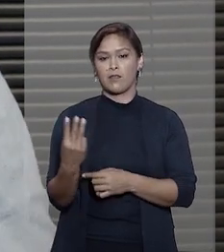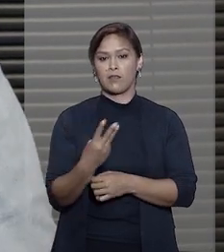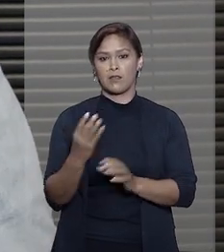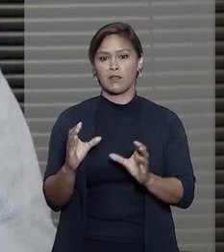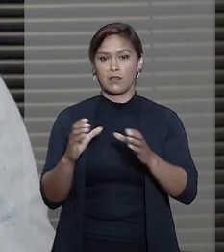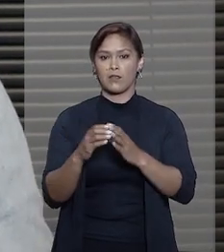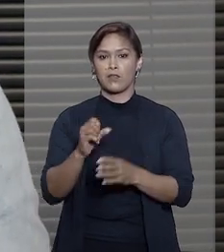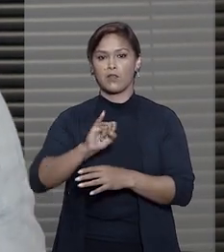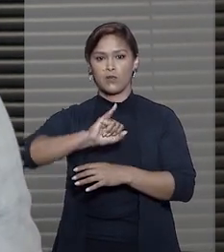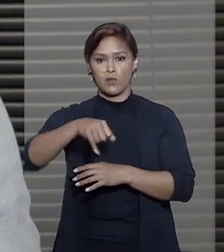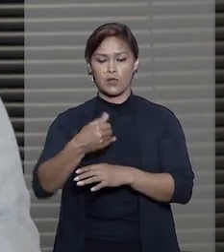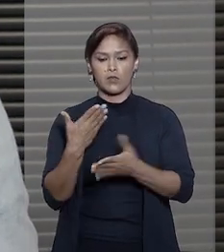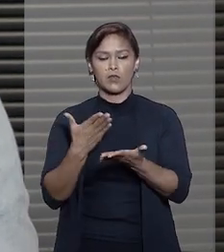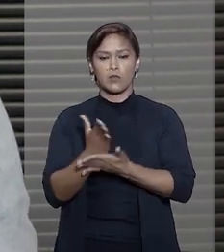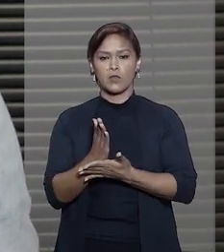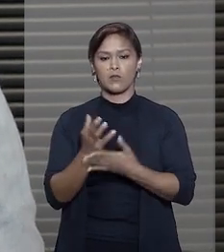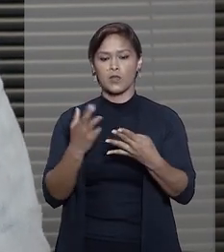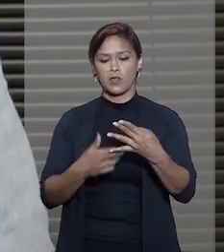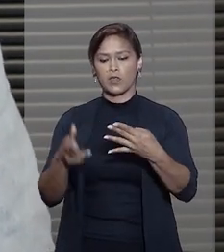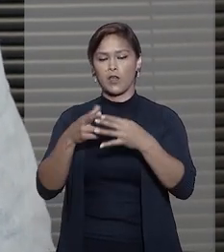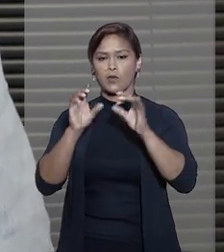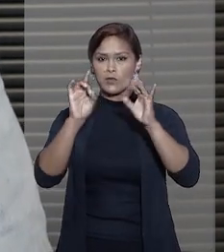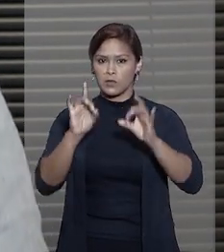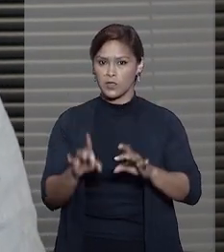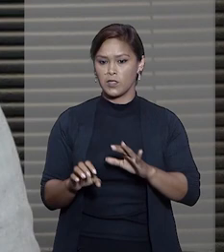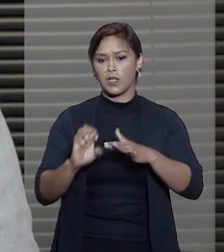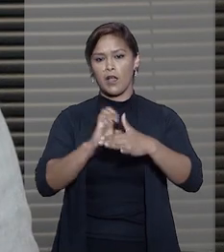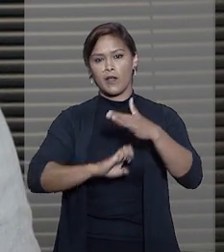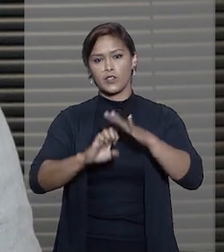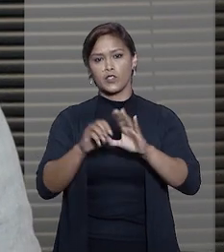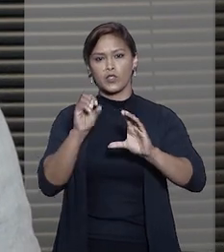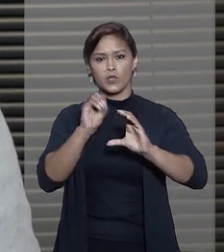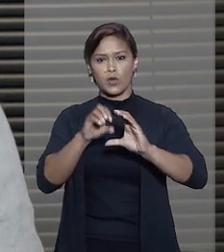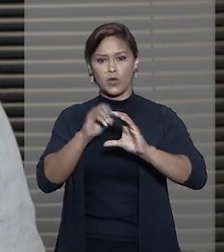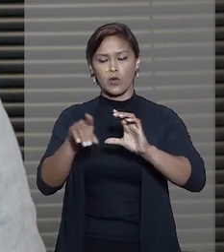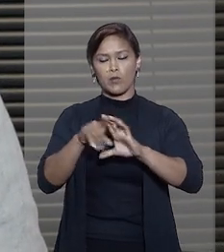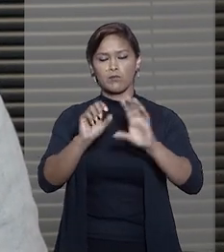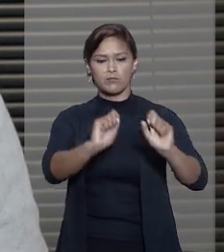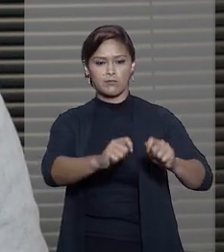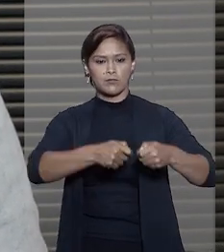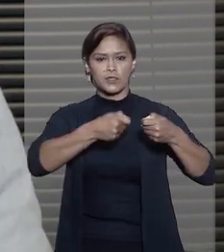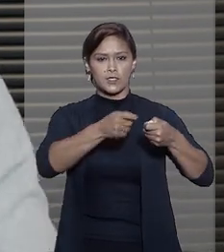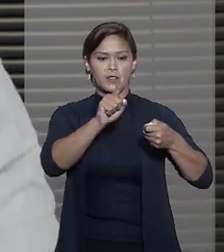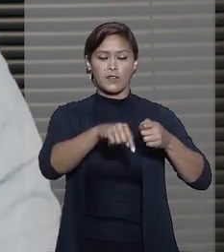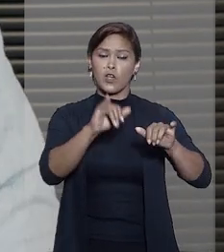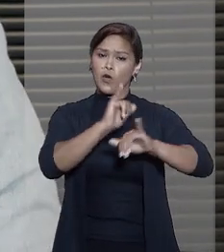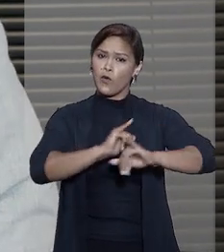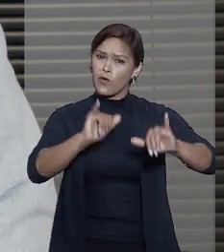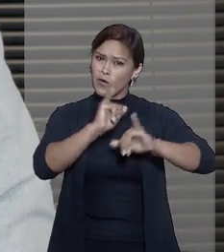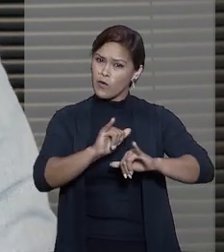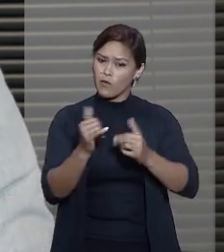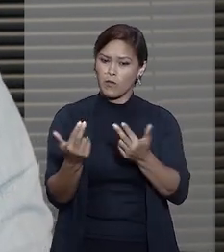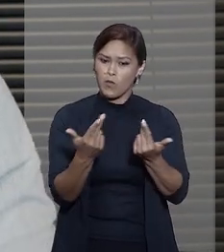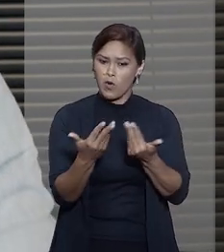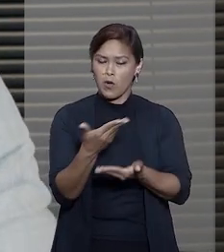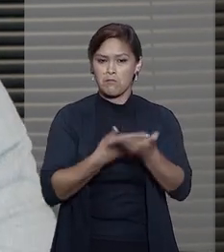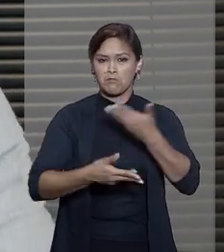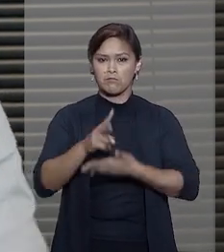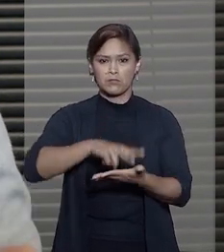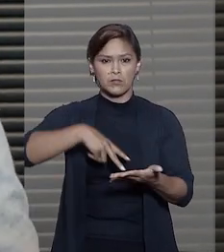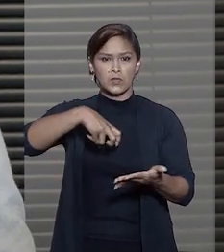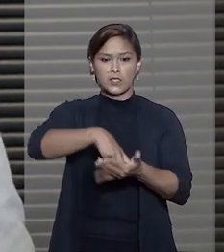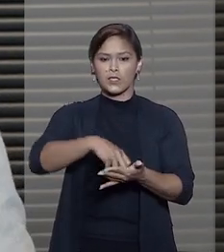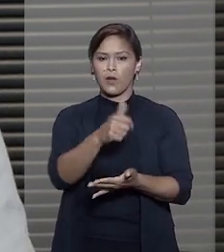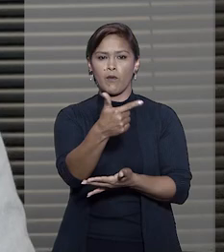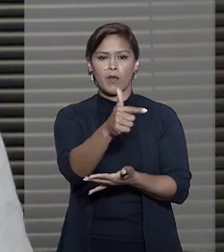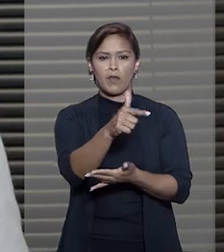terceira turma do STJ deu provimento ao recurso especial da Editora Globo, que defendeu que apenas informou a prisão do envolvido e